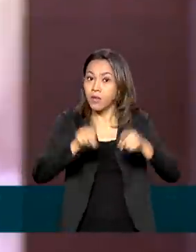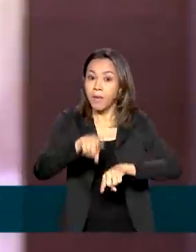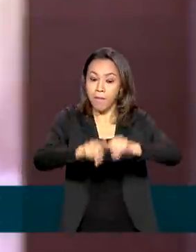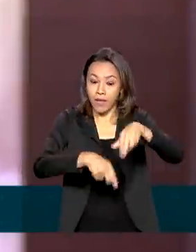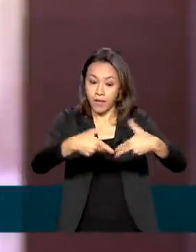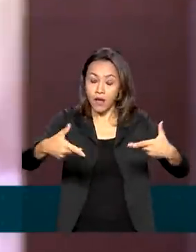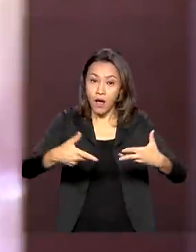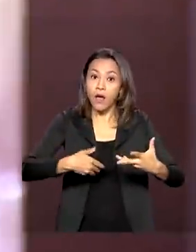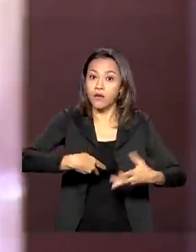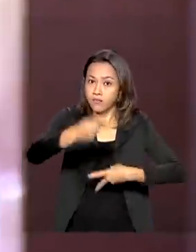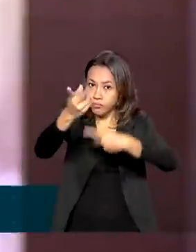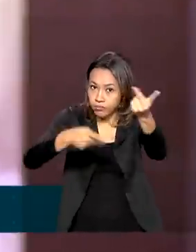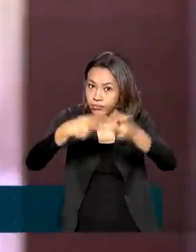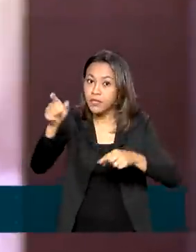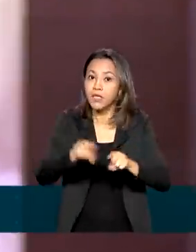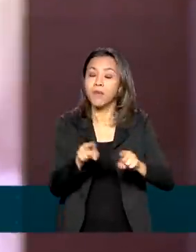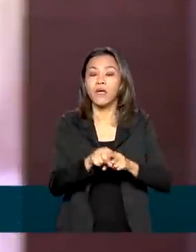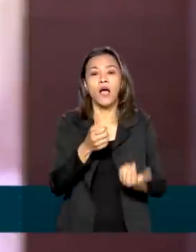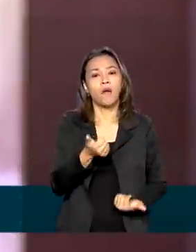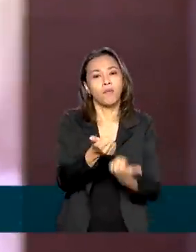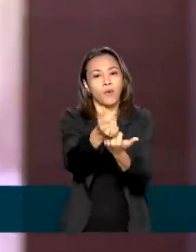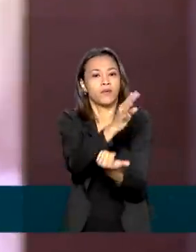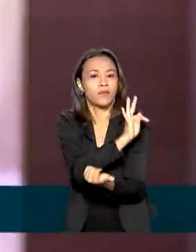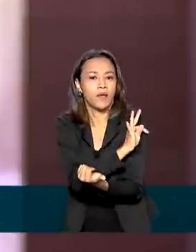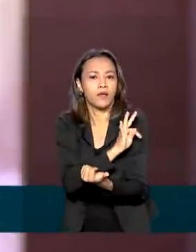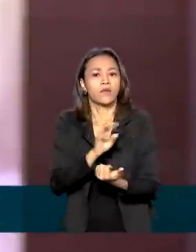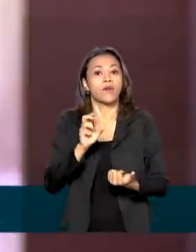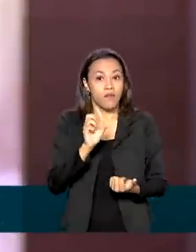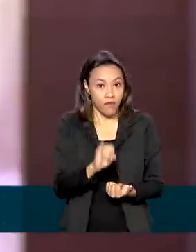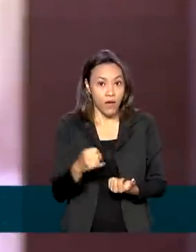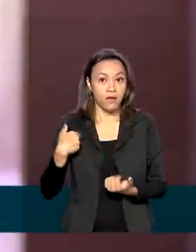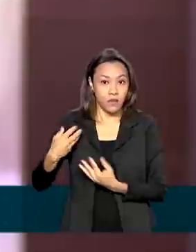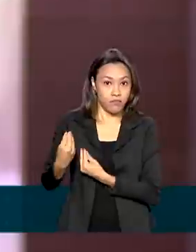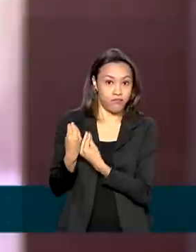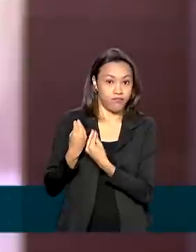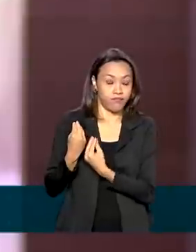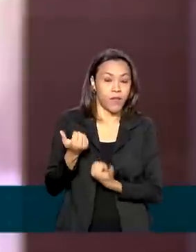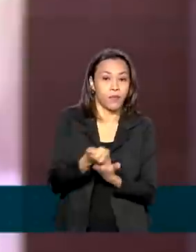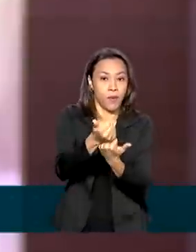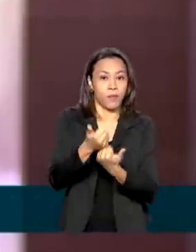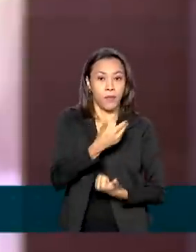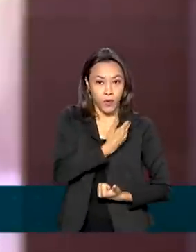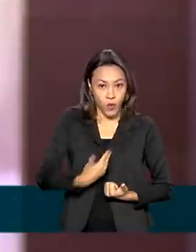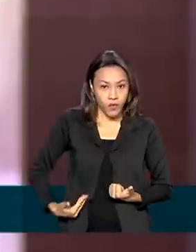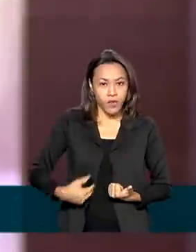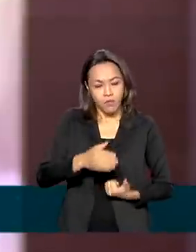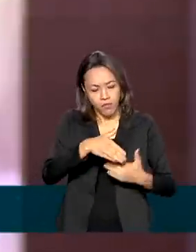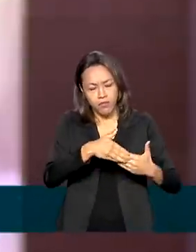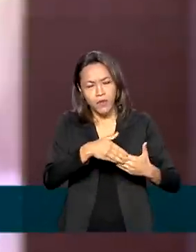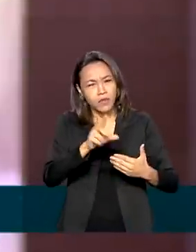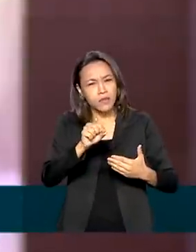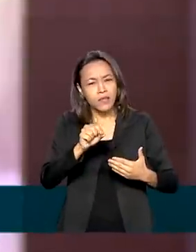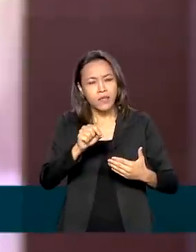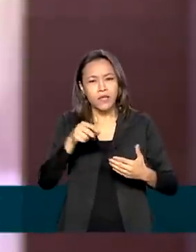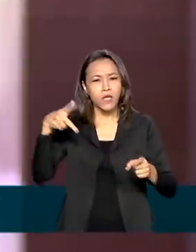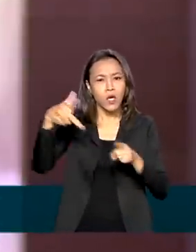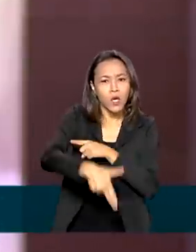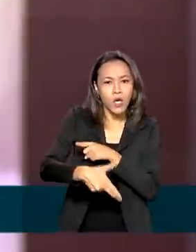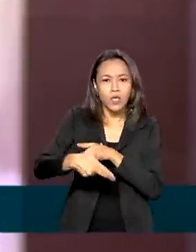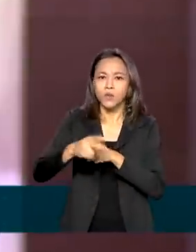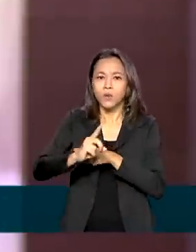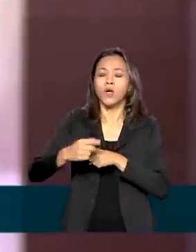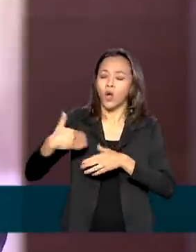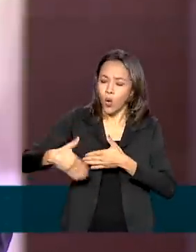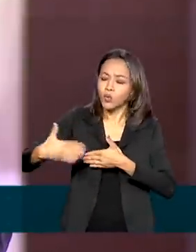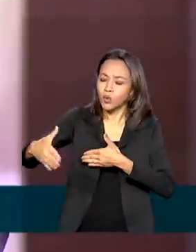e assessoramento técnico. O apoio será concedido pelo governo sem a interrupção das ações desenvolvidas pelo Ministério da